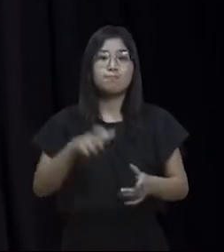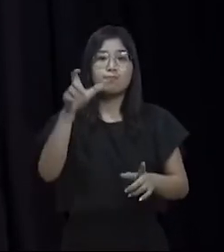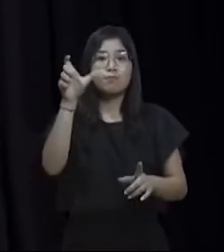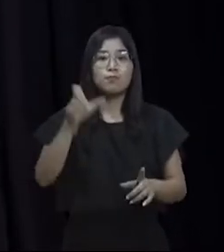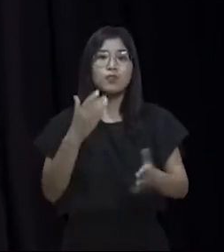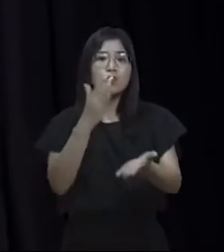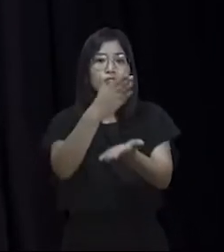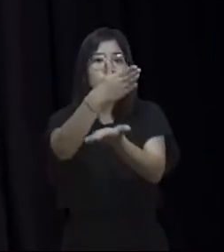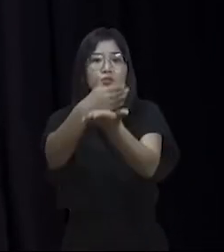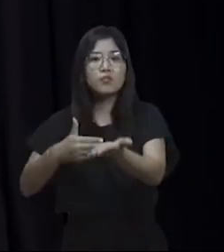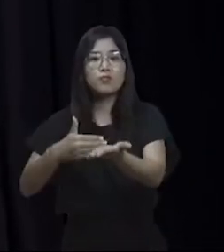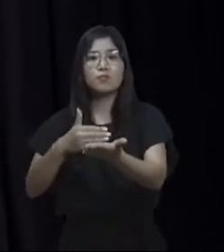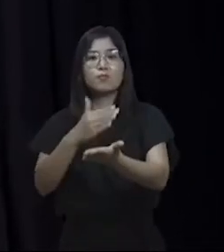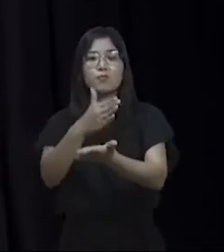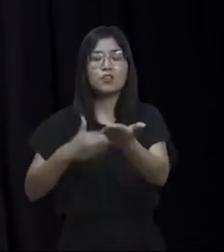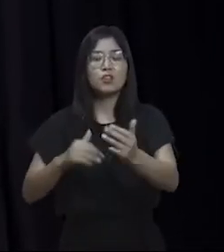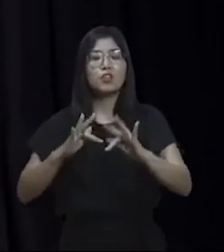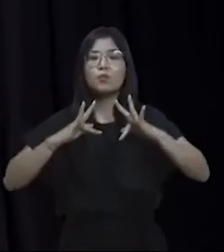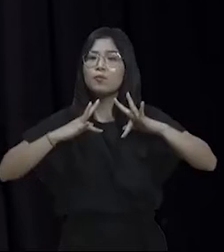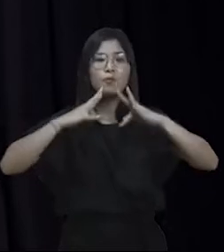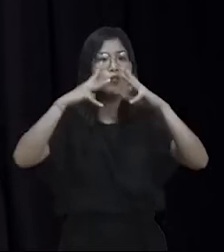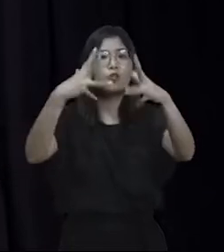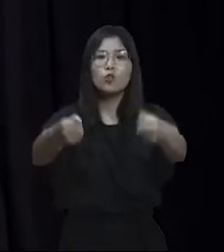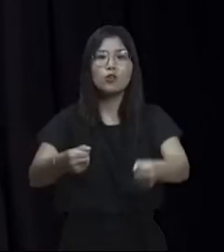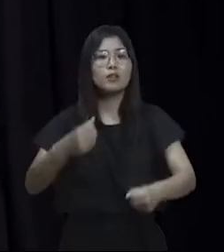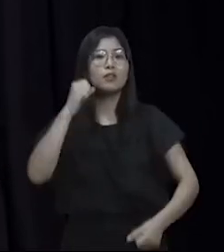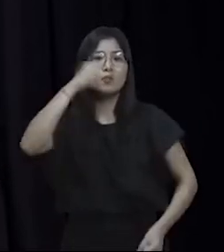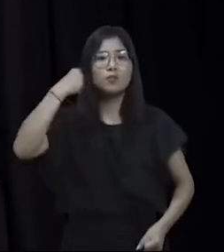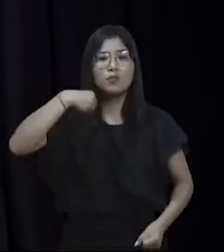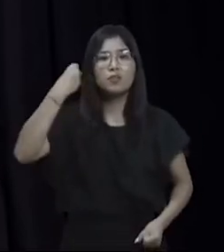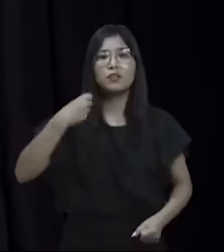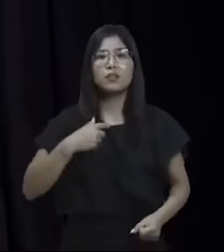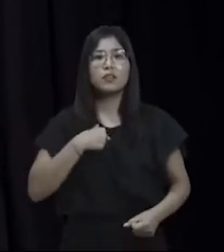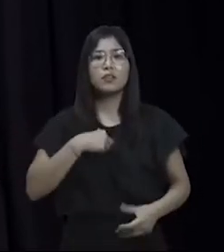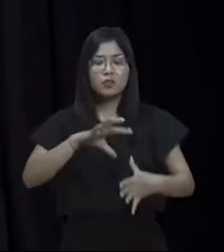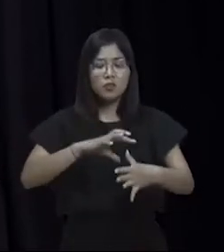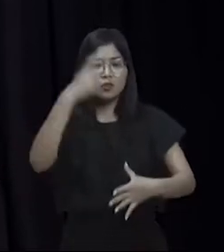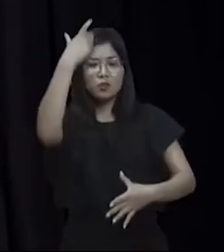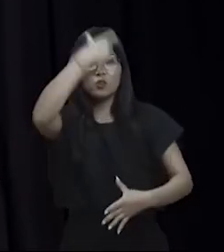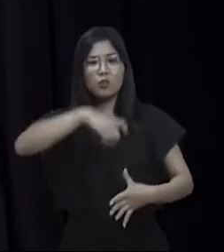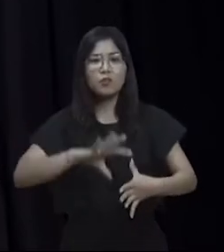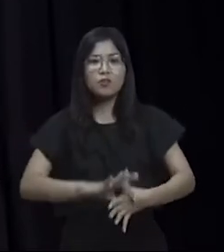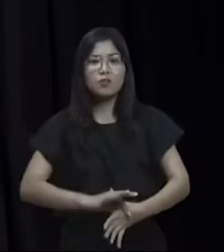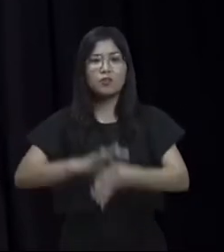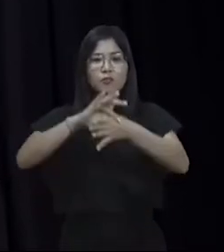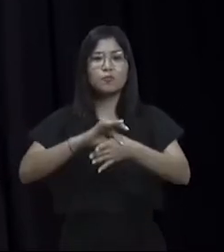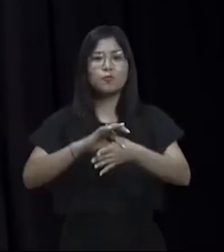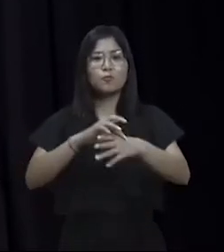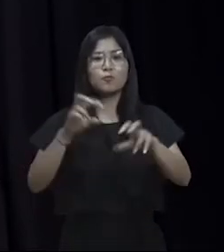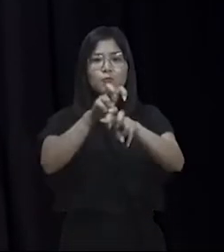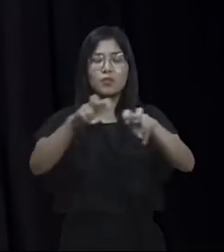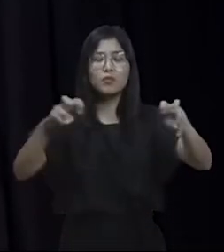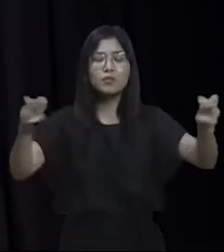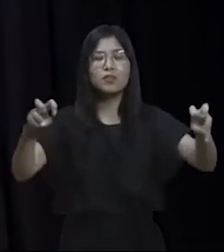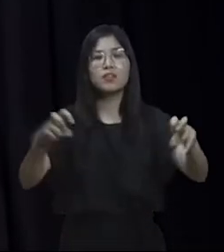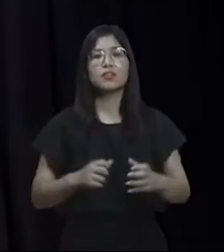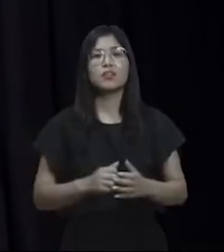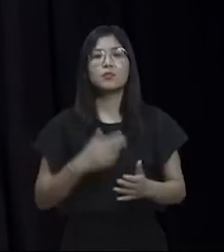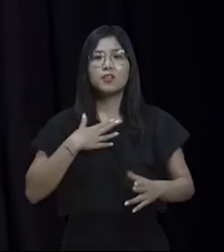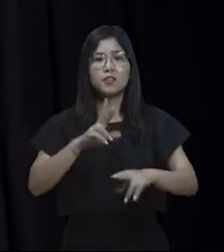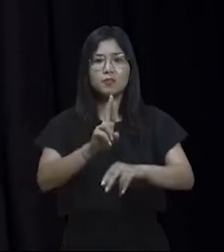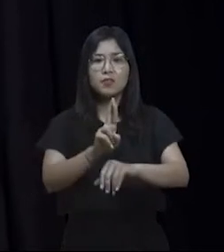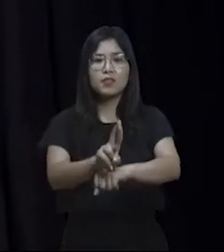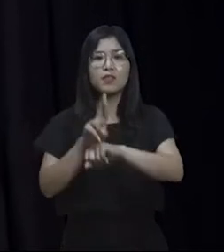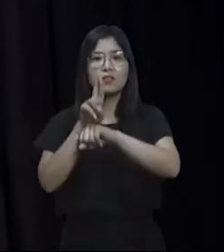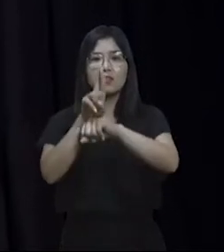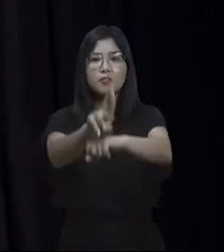dividir este prêmio com todas as senadoras, porque eu sou liderada por essa bancada tão heterogênea. Já me perguntaram,